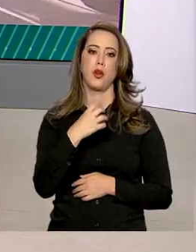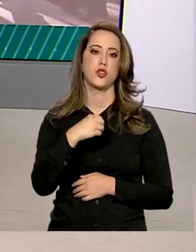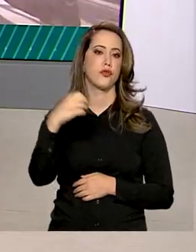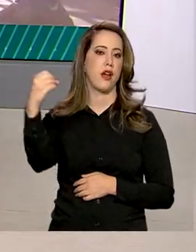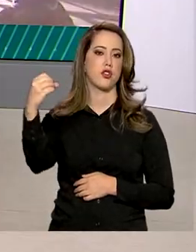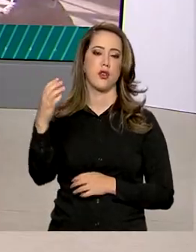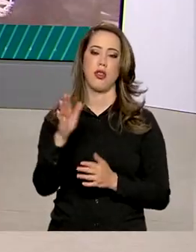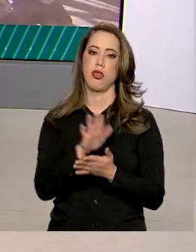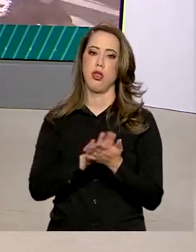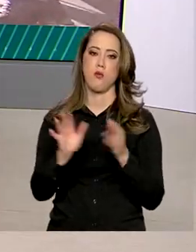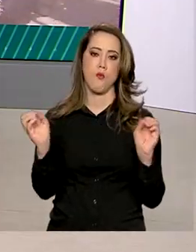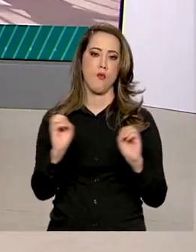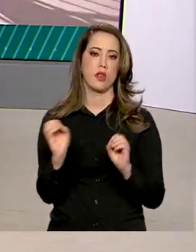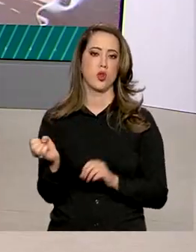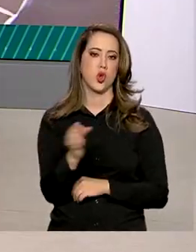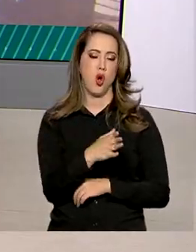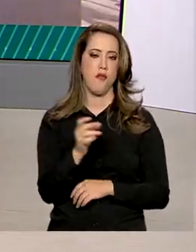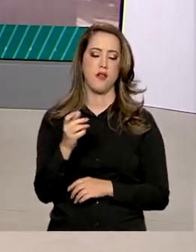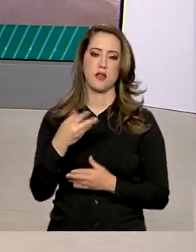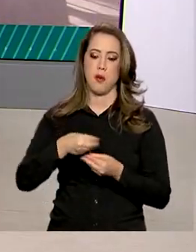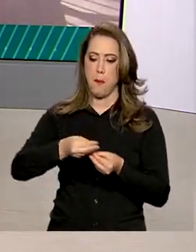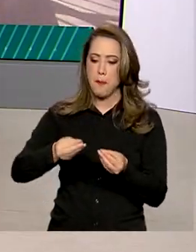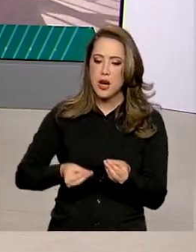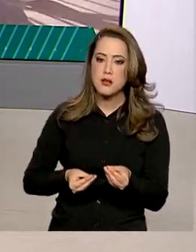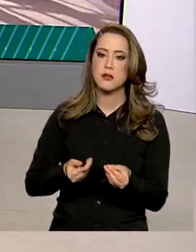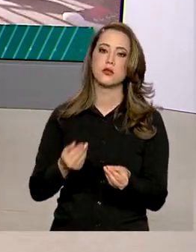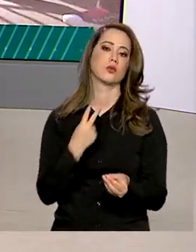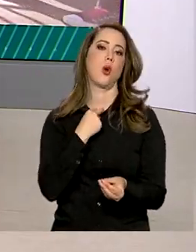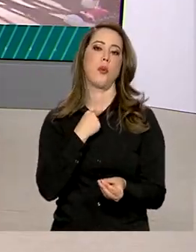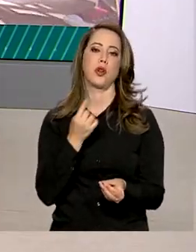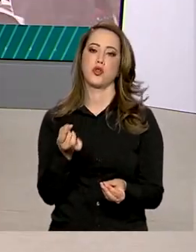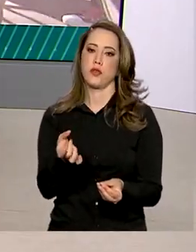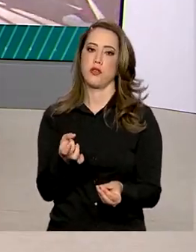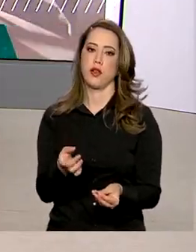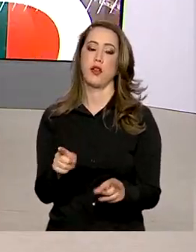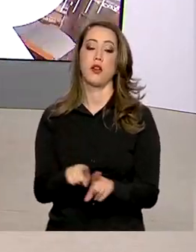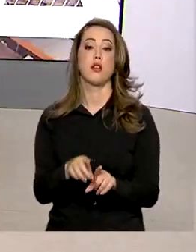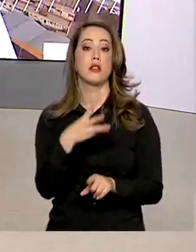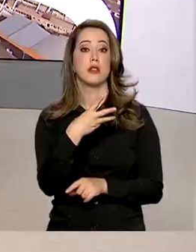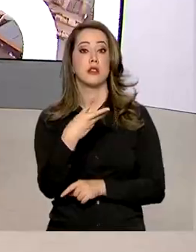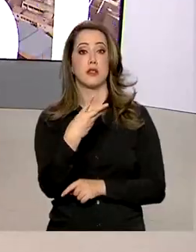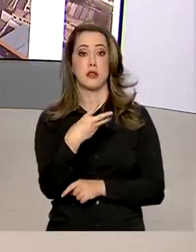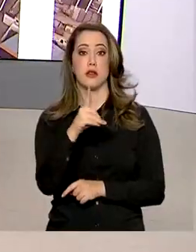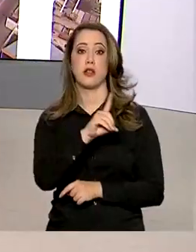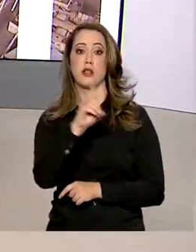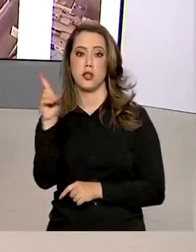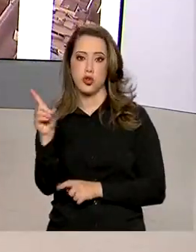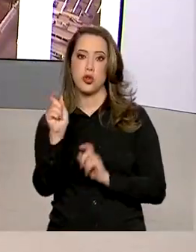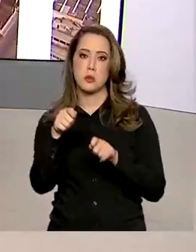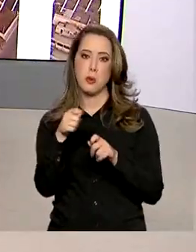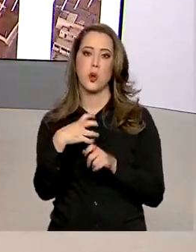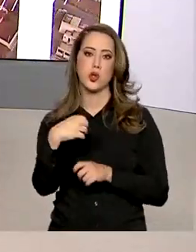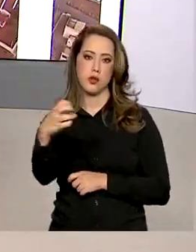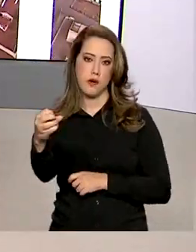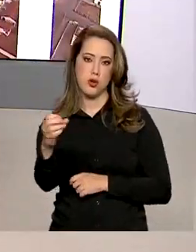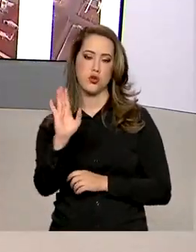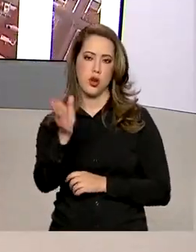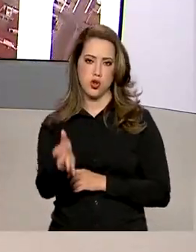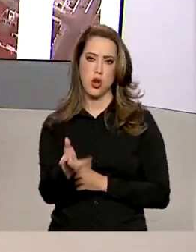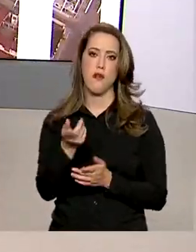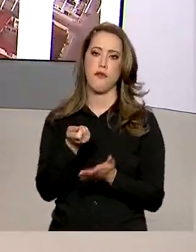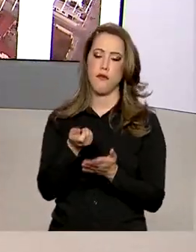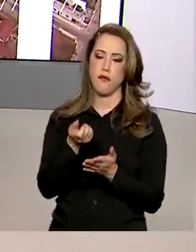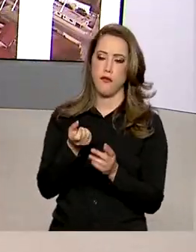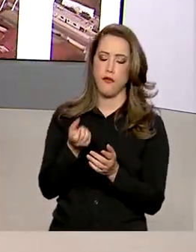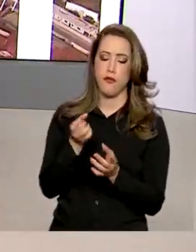vender novas passagens e terá 30 dias para fazer as viagens já vendidas. A Itapemirim deverá observar os direitos dos